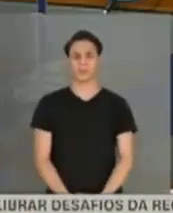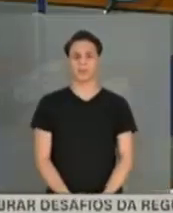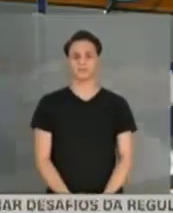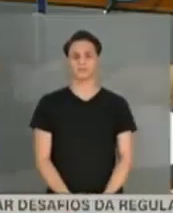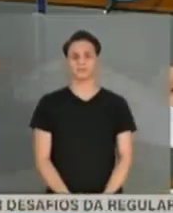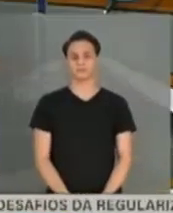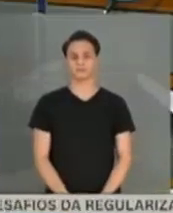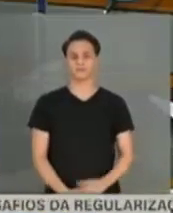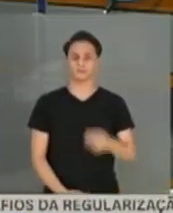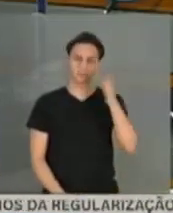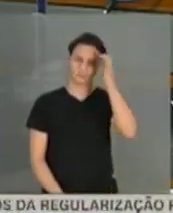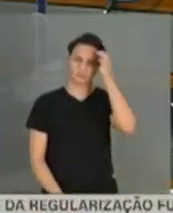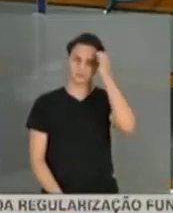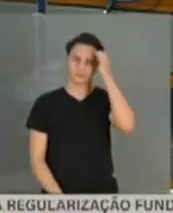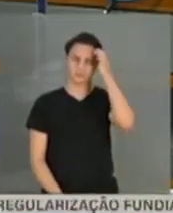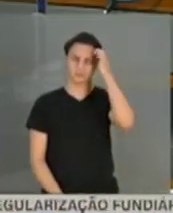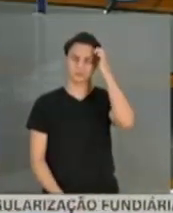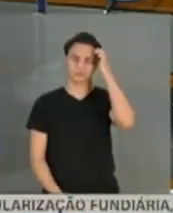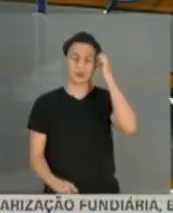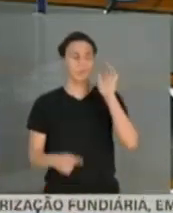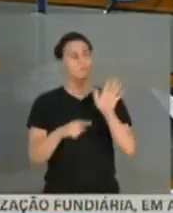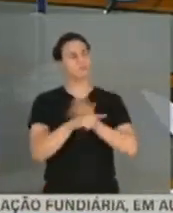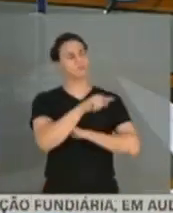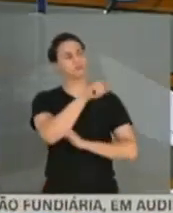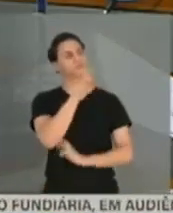Eu lhe pergunto, senhor Tolentino,